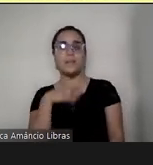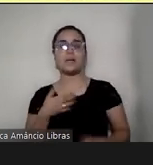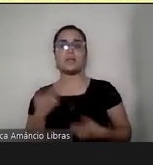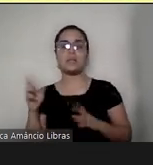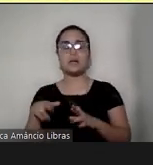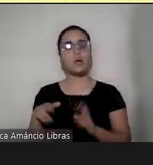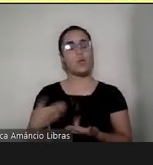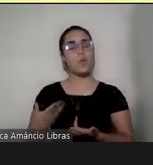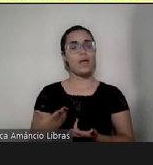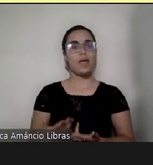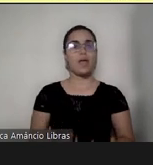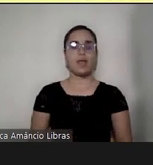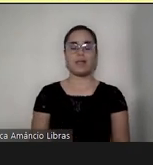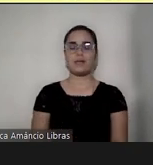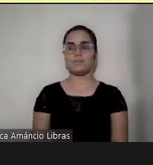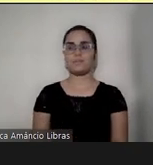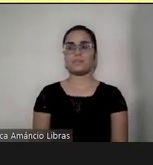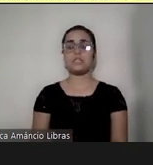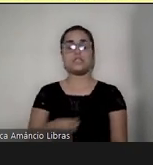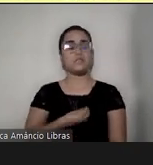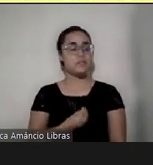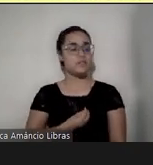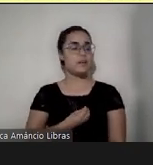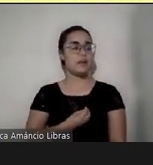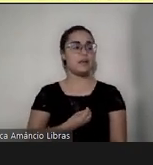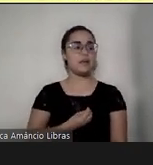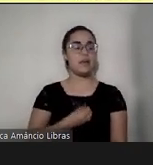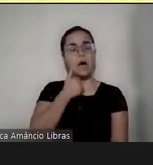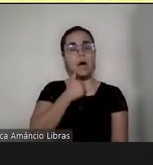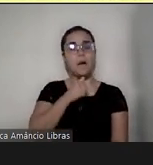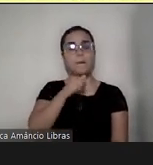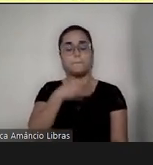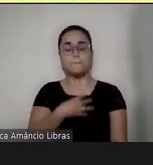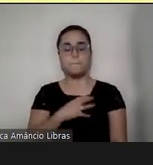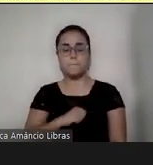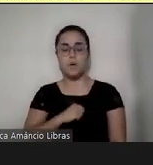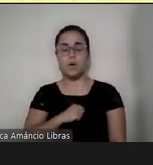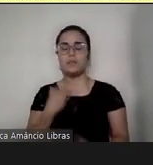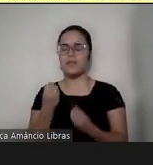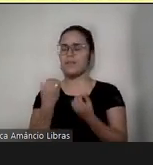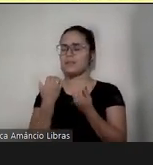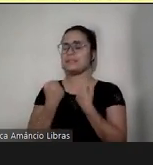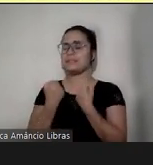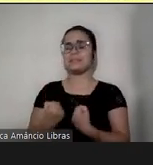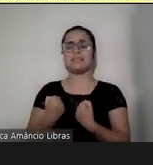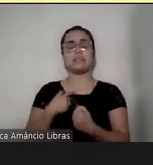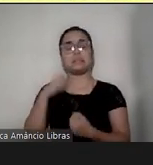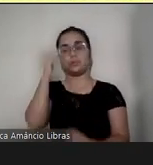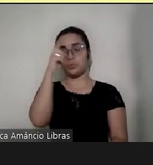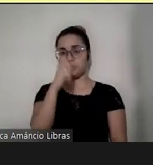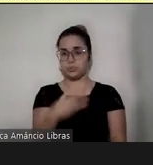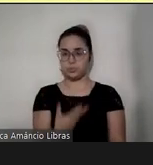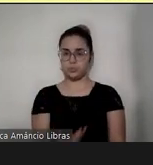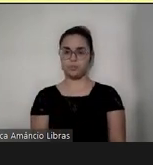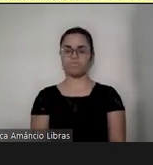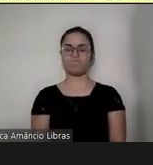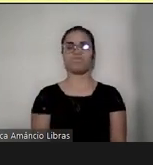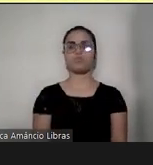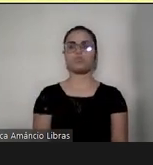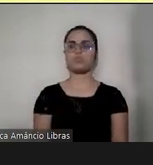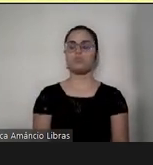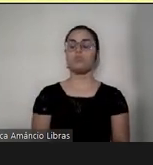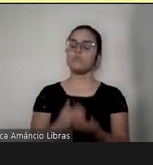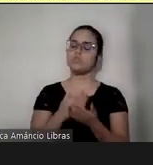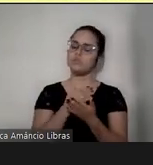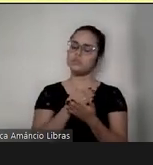vivenciar isso de uma forma leve, tava muito pesado e muito difícil. E foi a partir daí